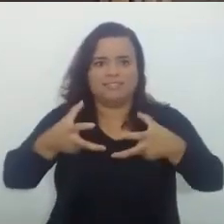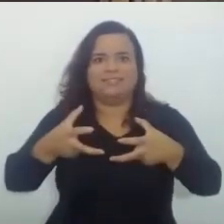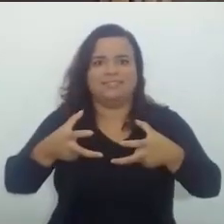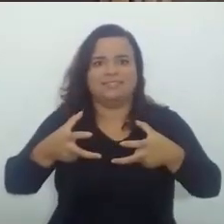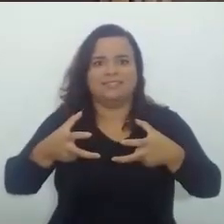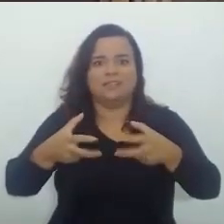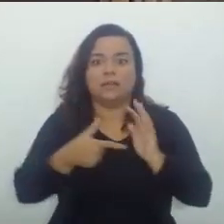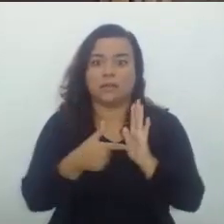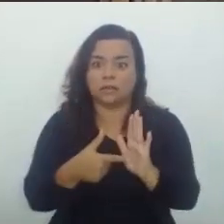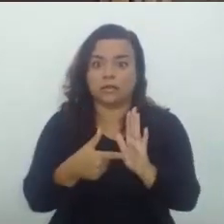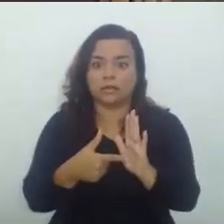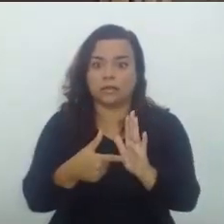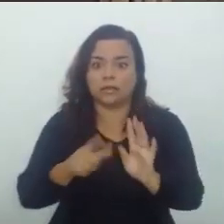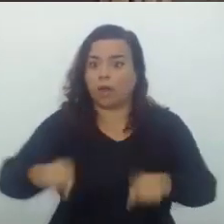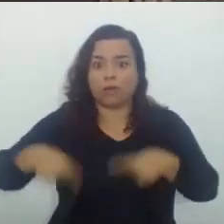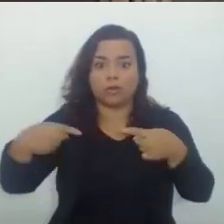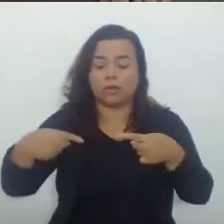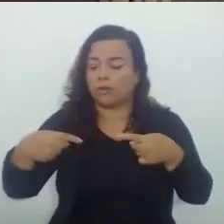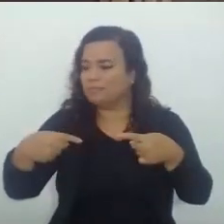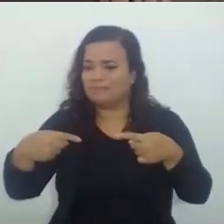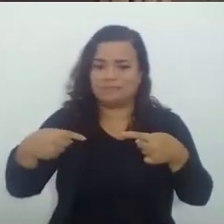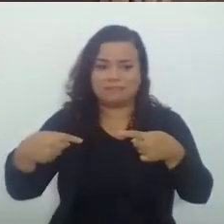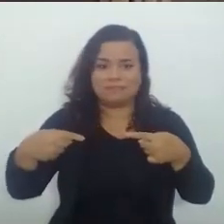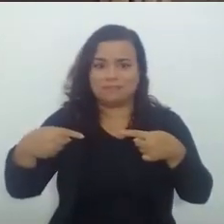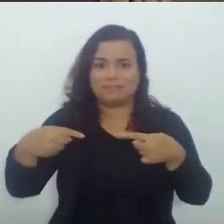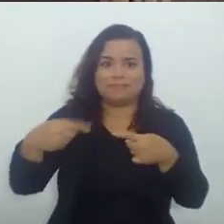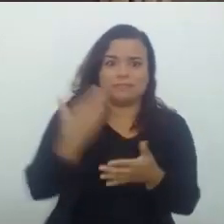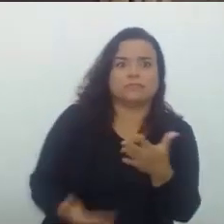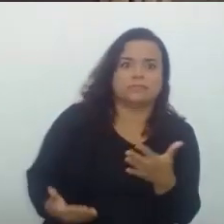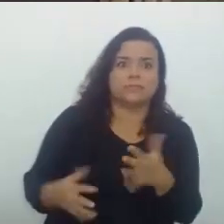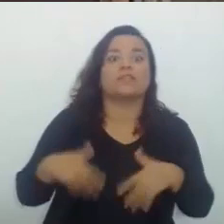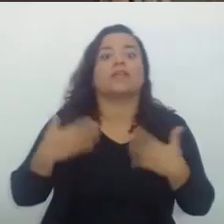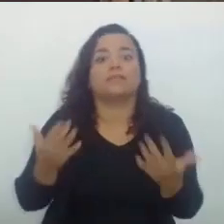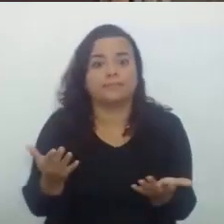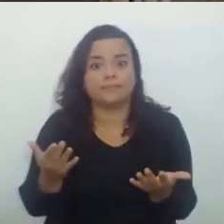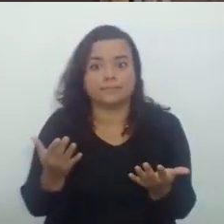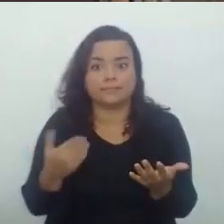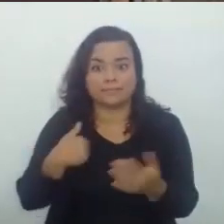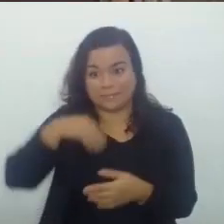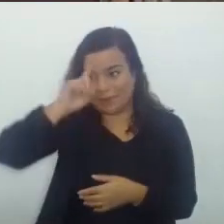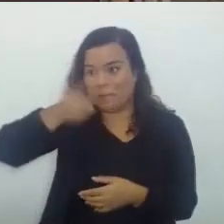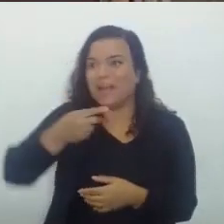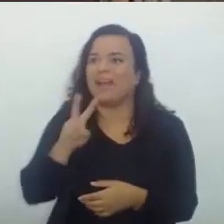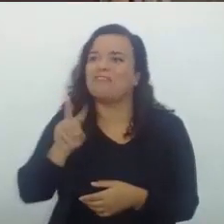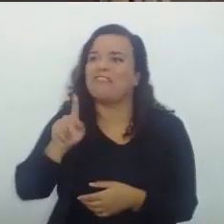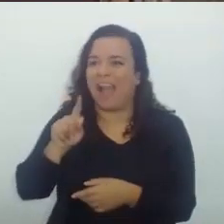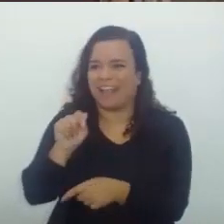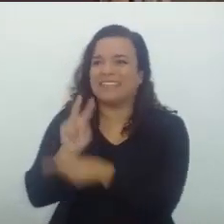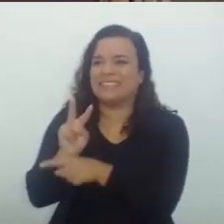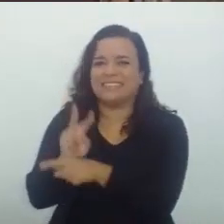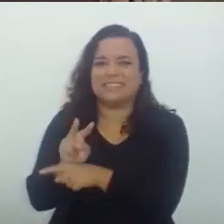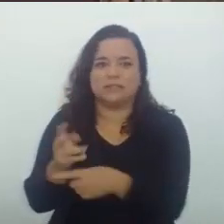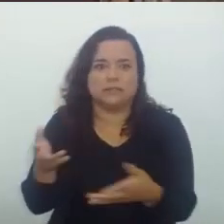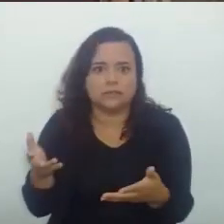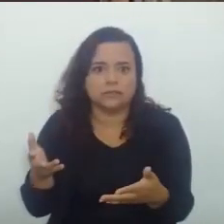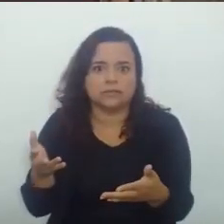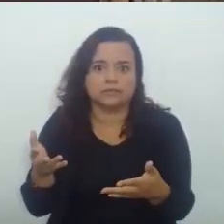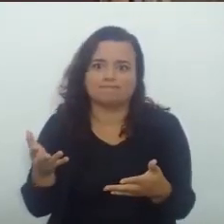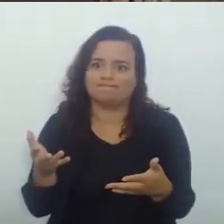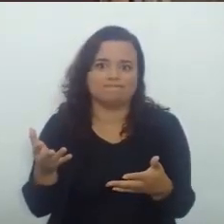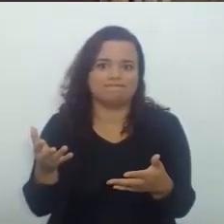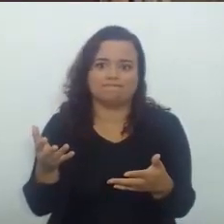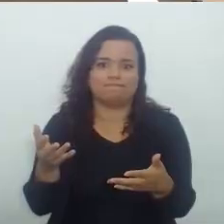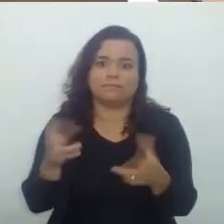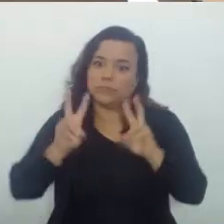se vota contra E aí Eu Melhor mandar Reservar a vaga Não é? Assim na questão Do concurso